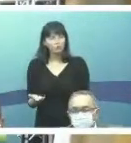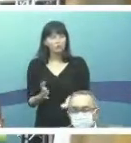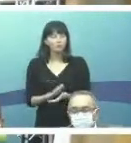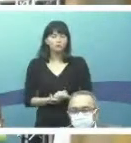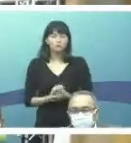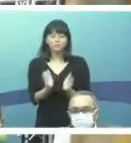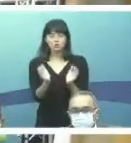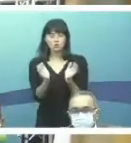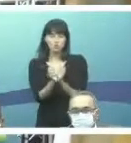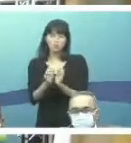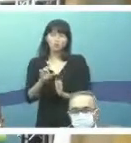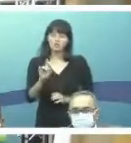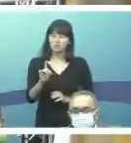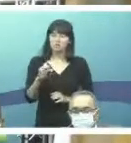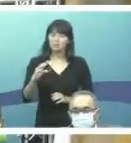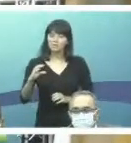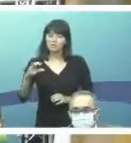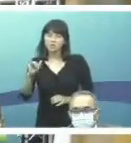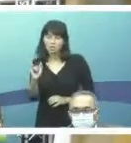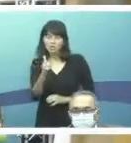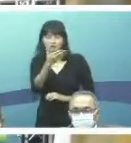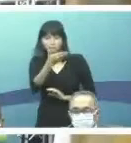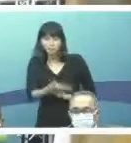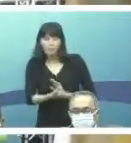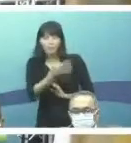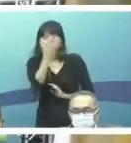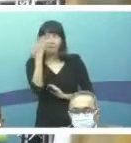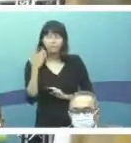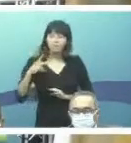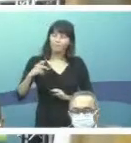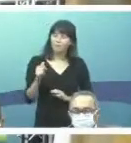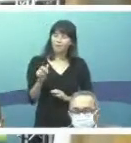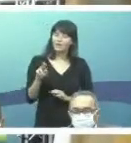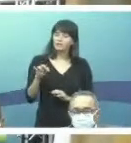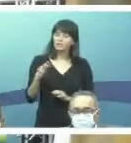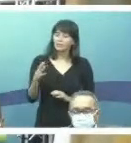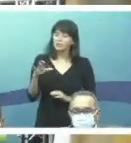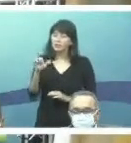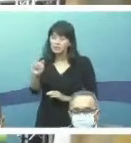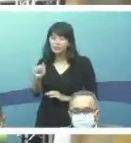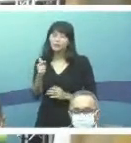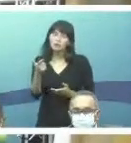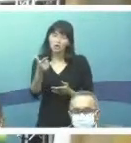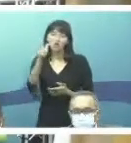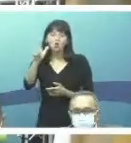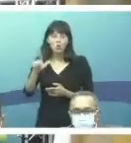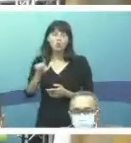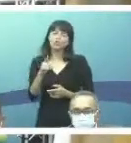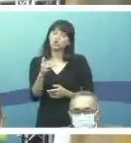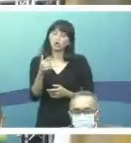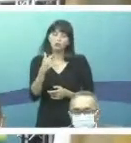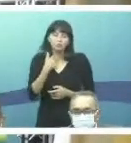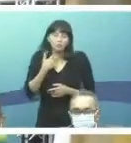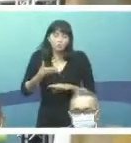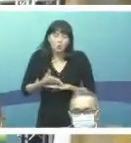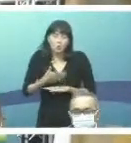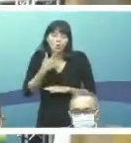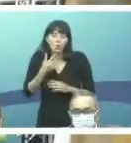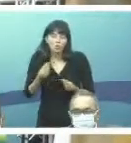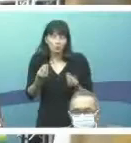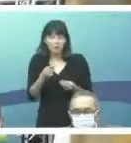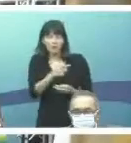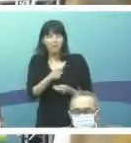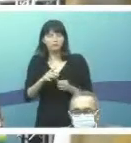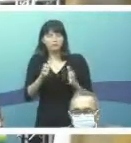turma do DCCI, na pessoa da Patrícia, o doutor Gerson não está podendo estar presente hoje, mas toda a turma do